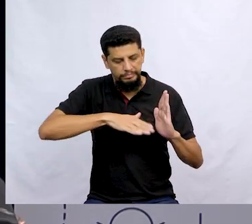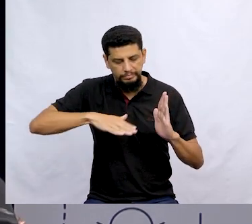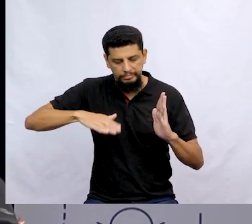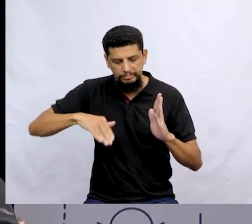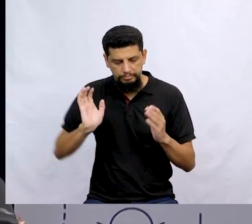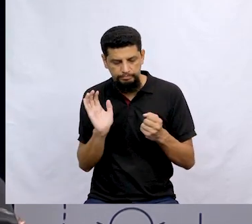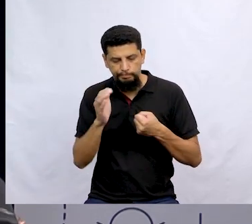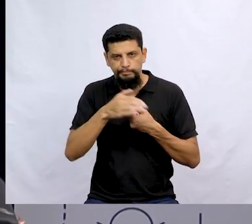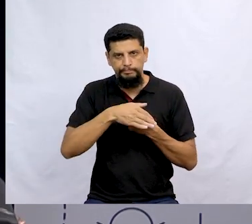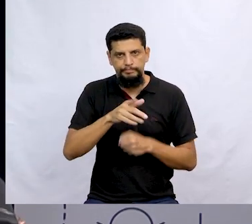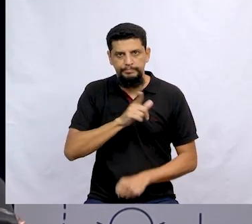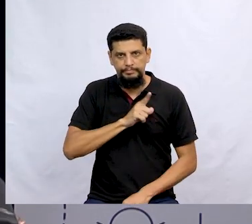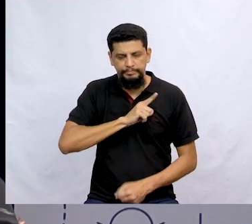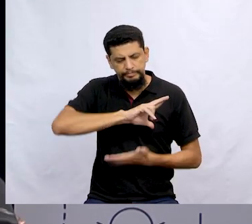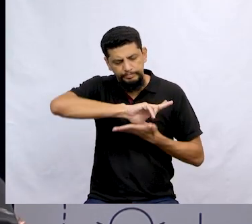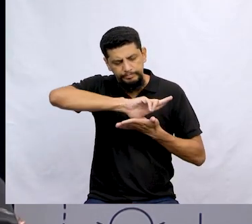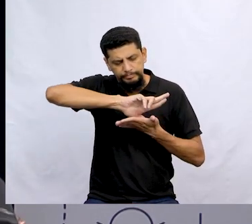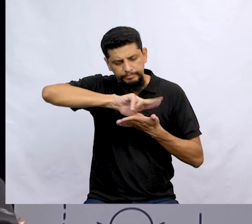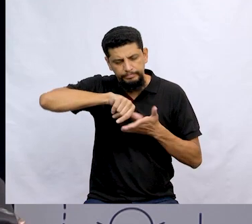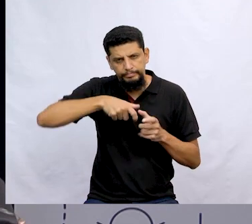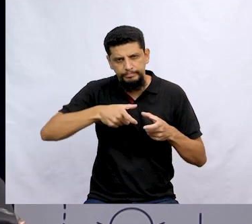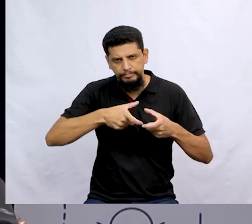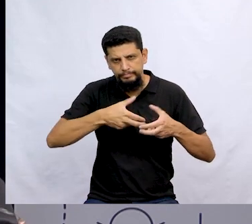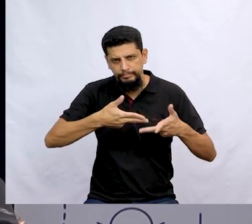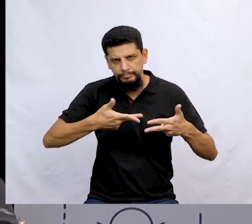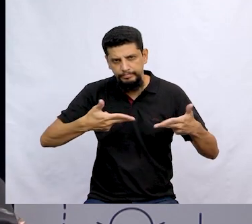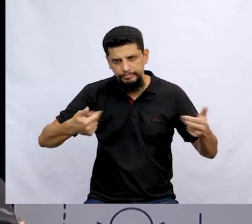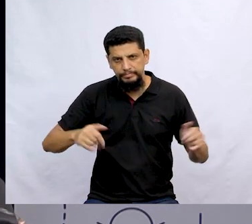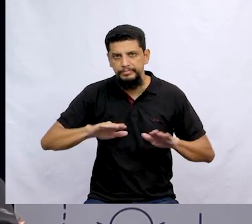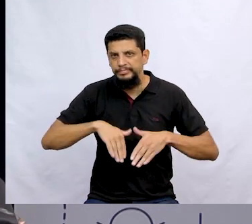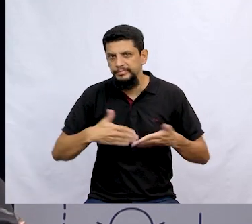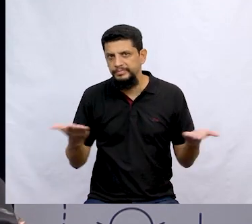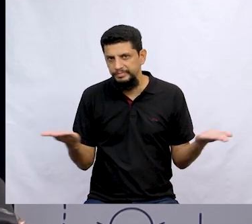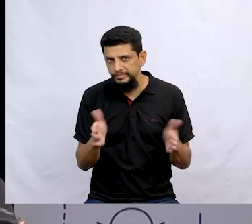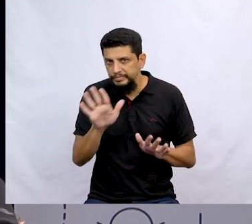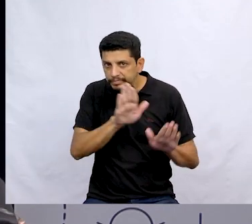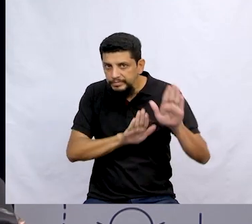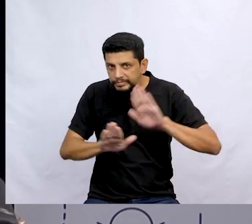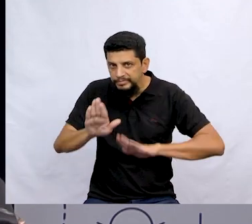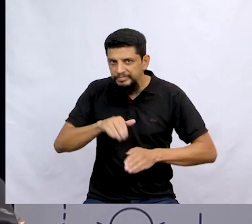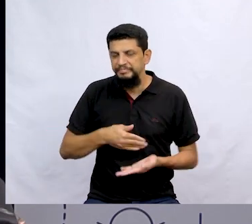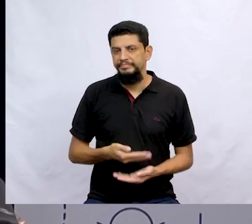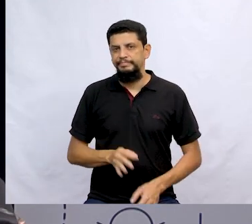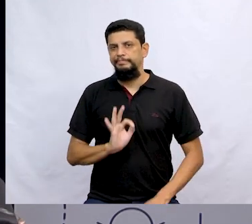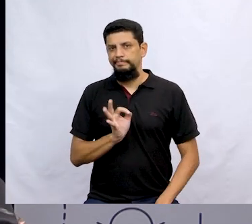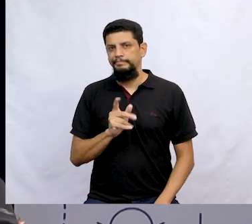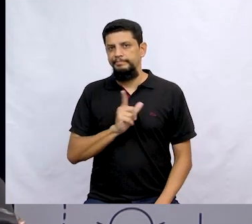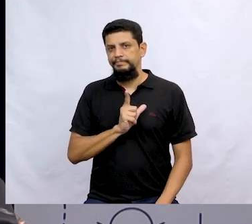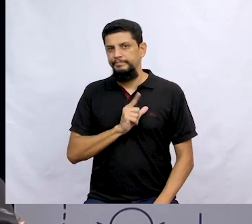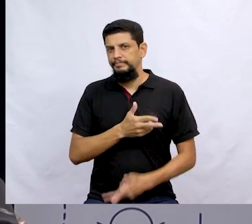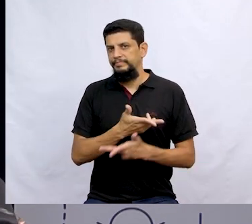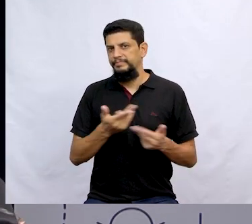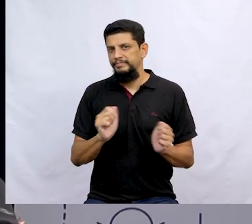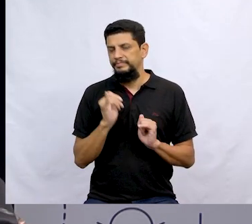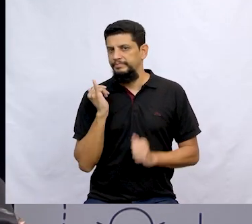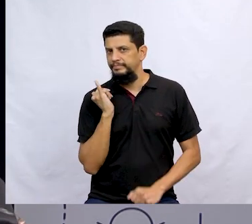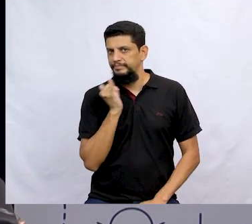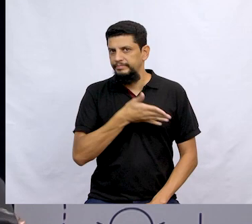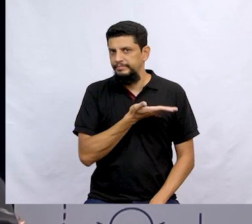uma praia ali, pessoal. Está escondidinha. Mas assim que a gente for trabalhar, vocês vão conhecê-la. Então, estão preparados? Ah, tem mais uma coisa que eu